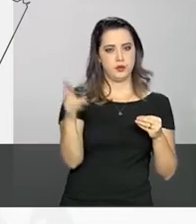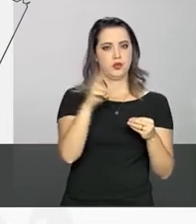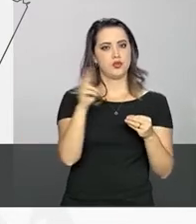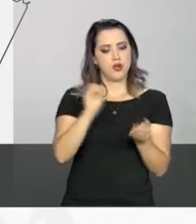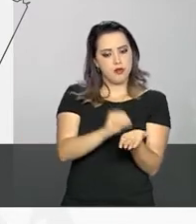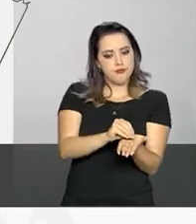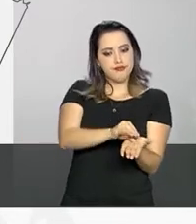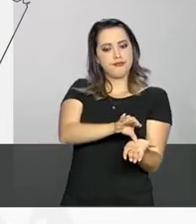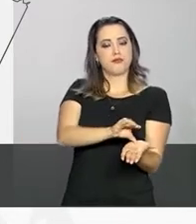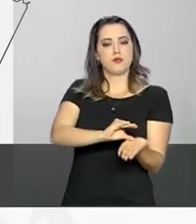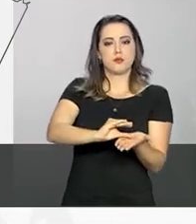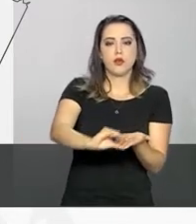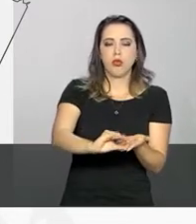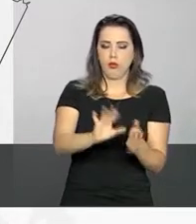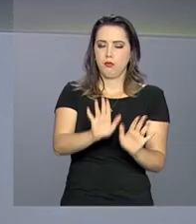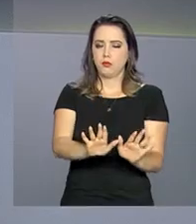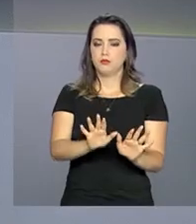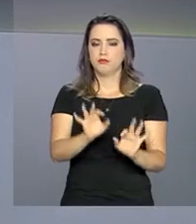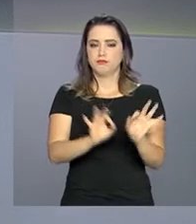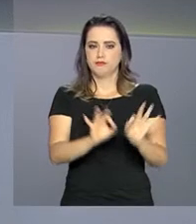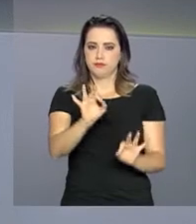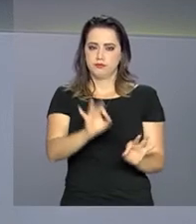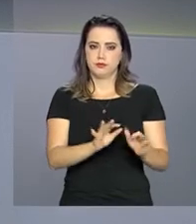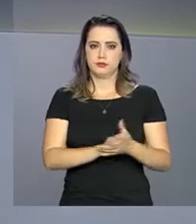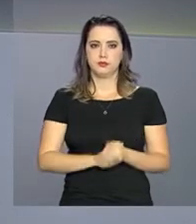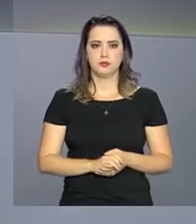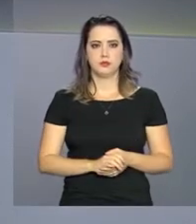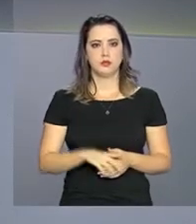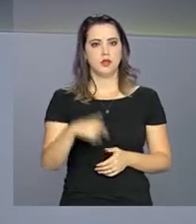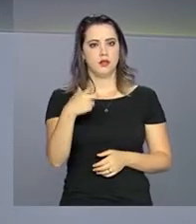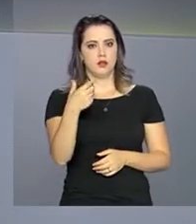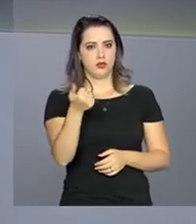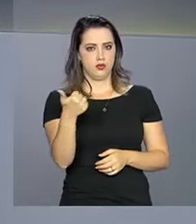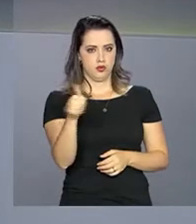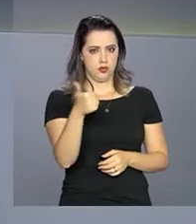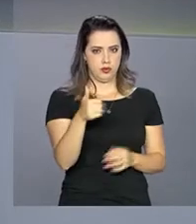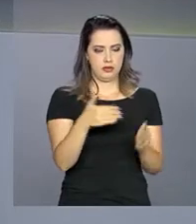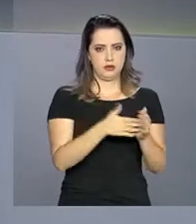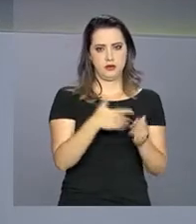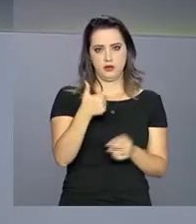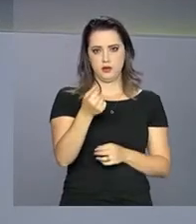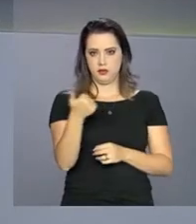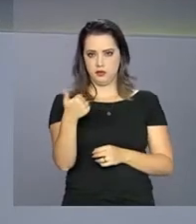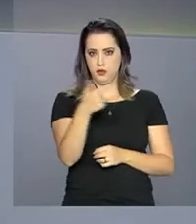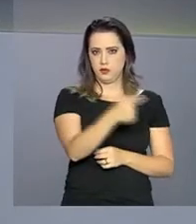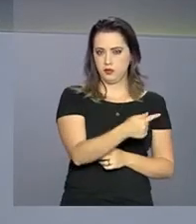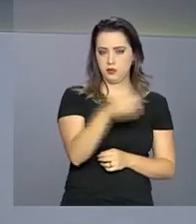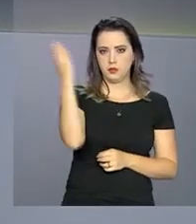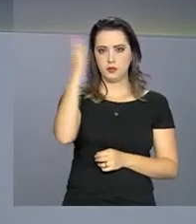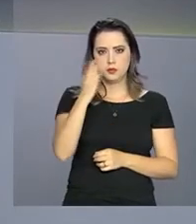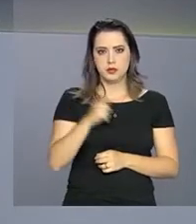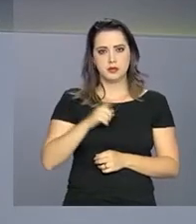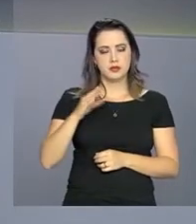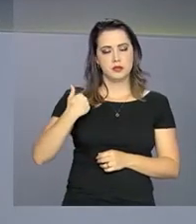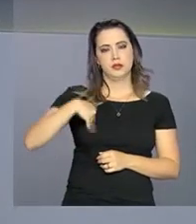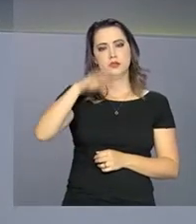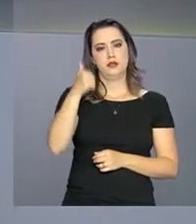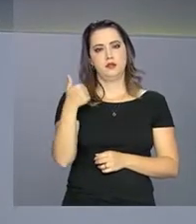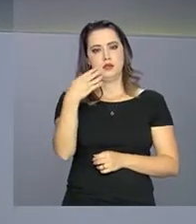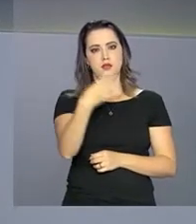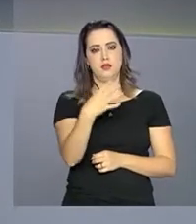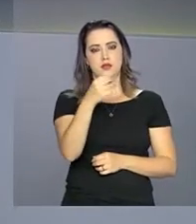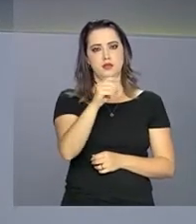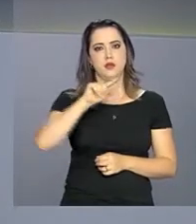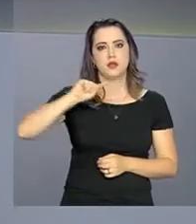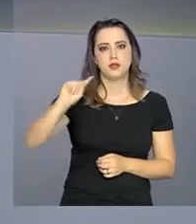de que isso aconteça. De 2011 a 2017, o Brasil registrou mais de 140